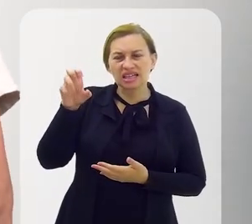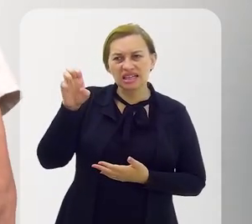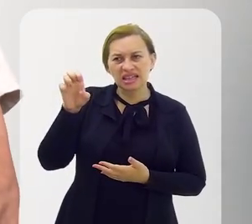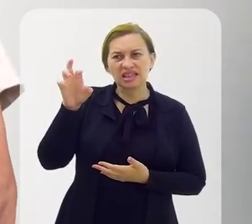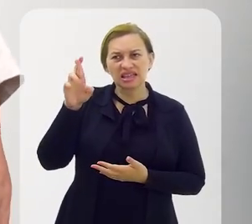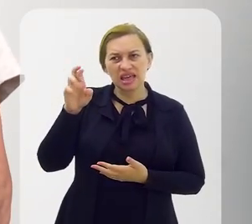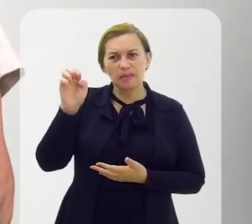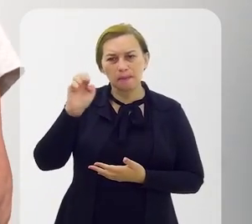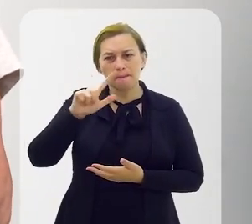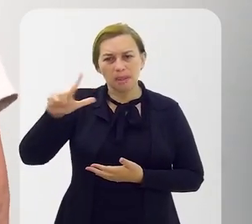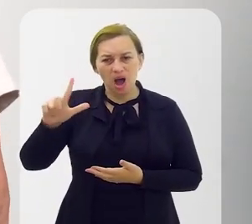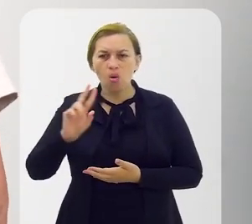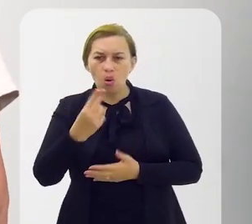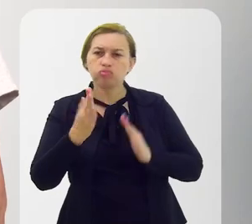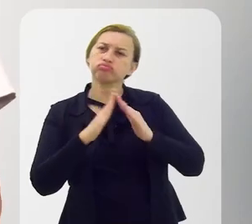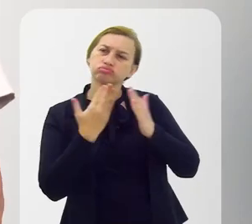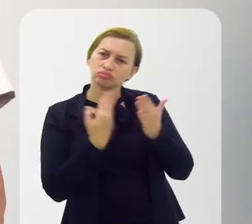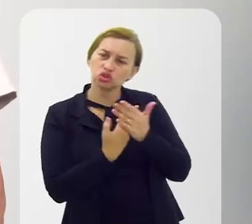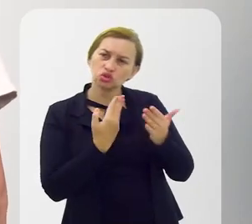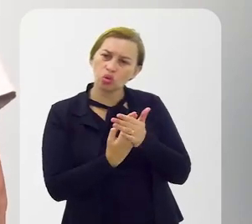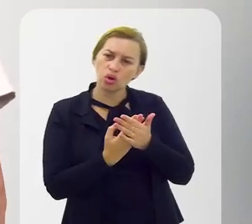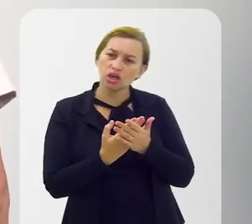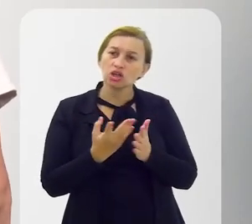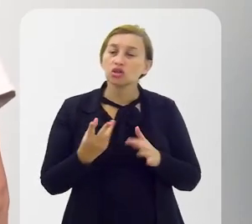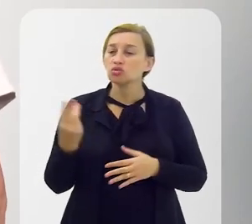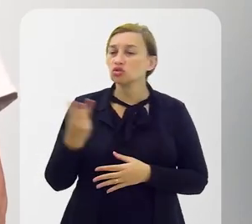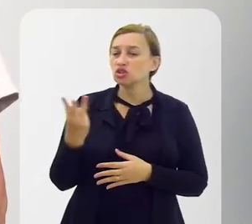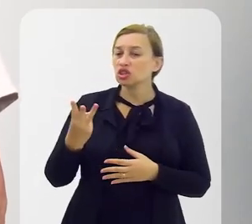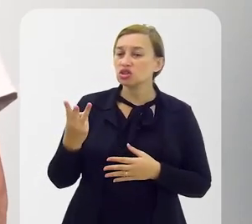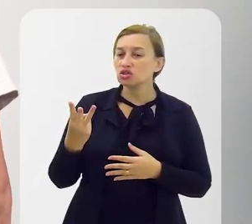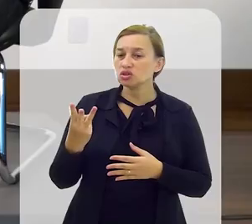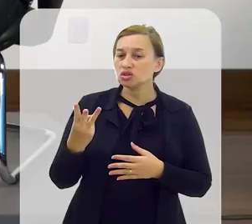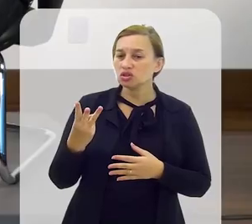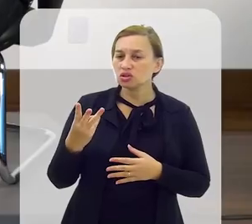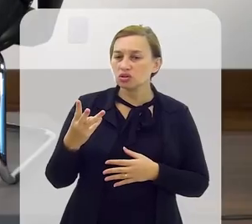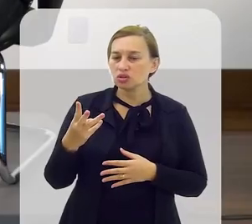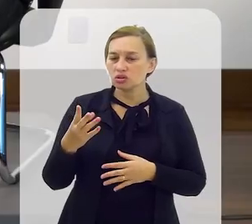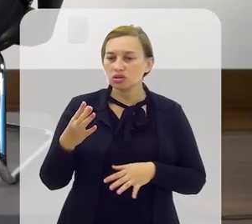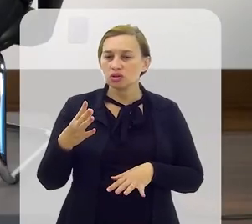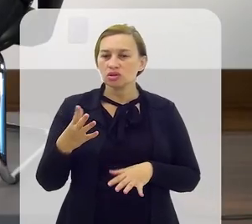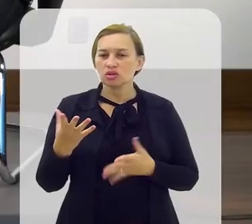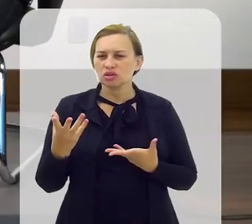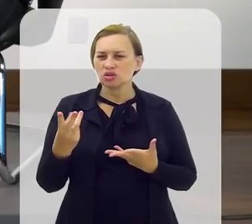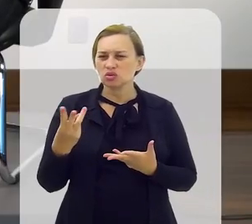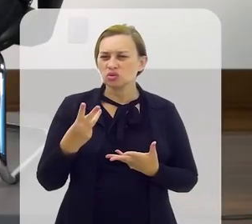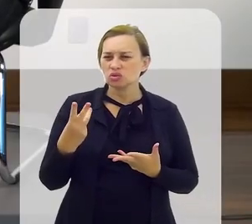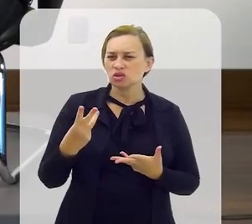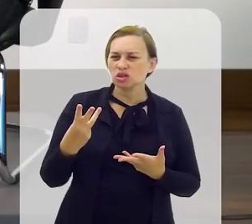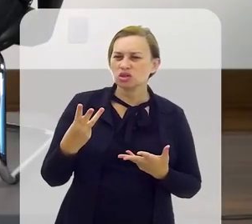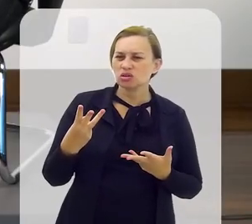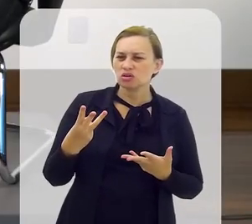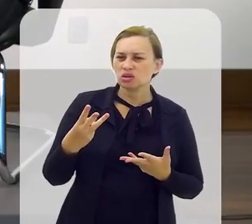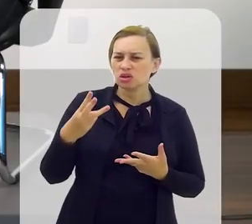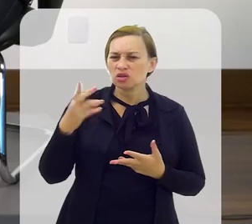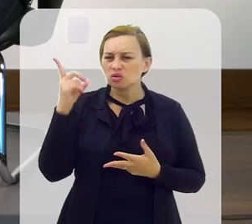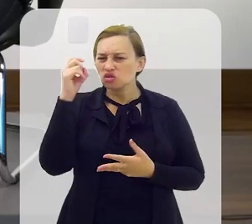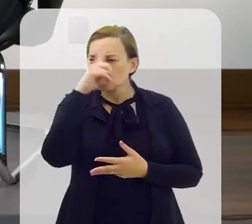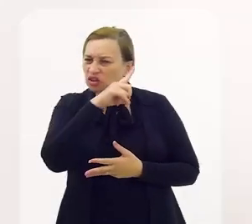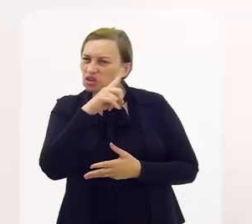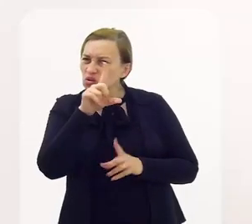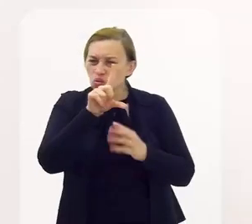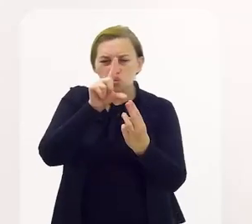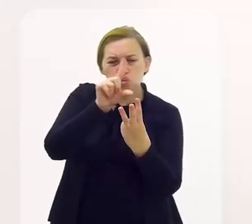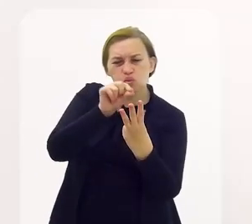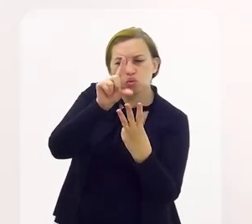Derbal Ou você tem uma escola mesmo Não é? Dos três Qual era o que mais te chamava? Qual o mais difícil? Não O que você mais